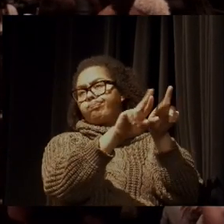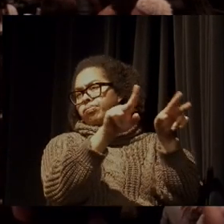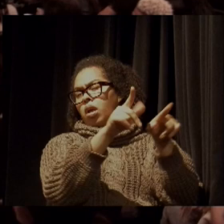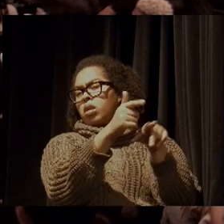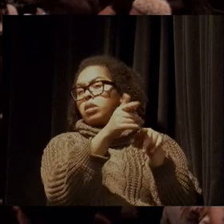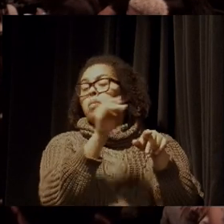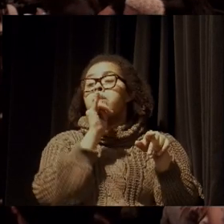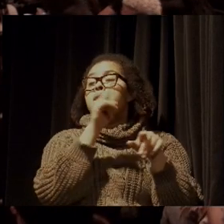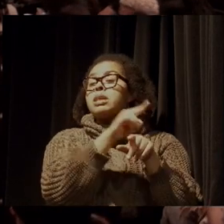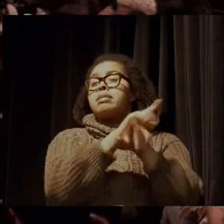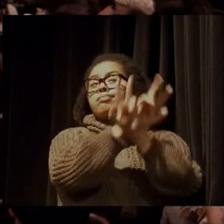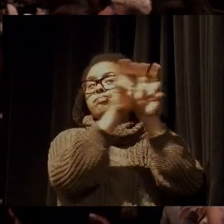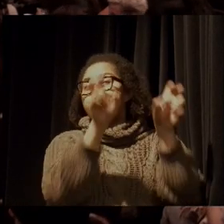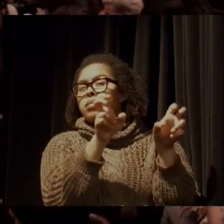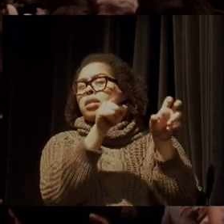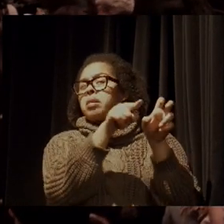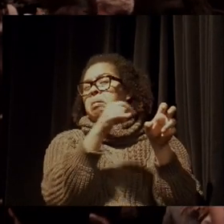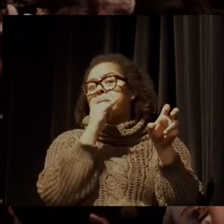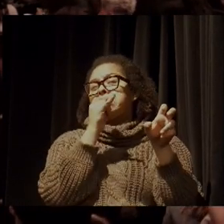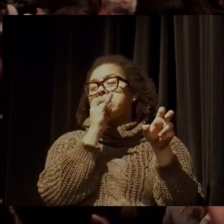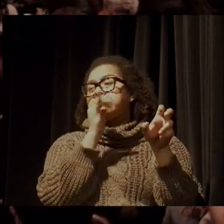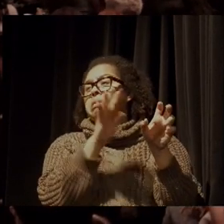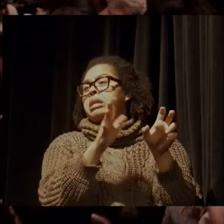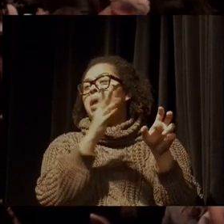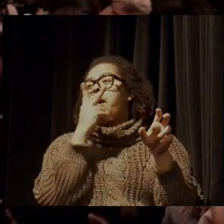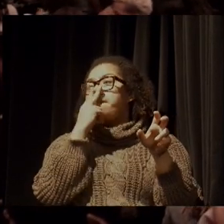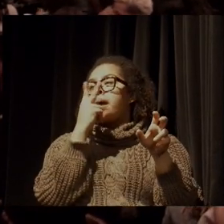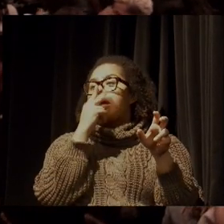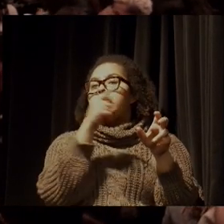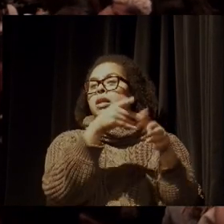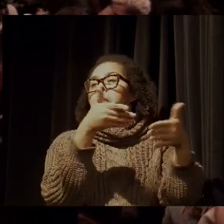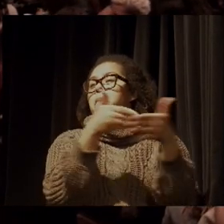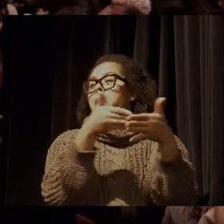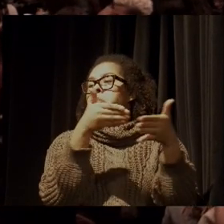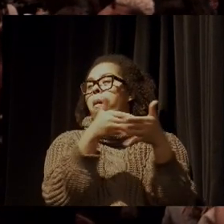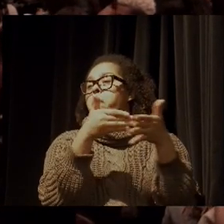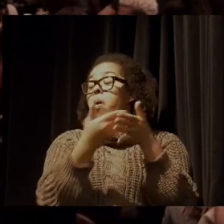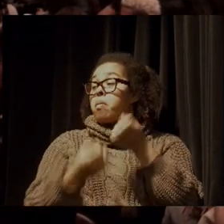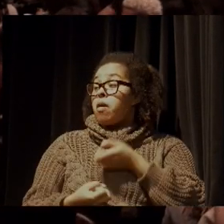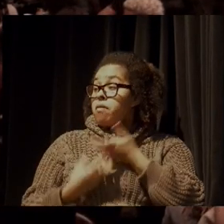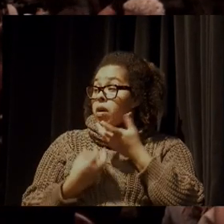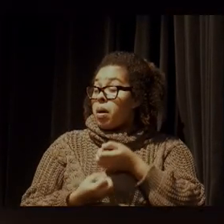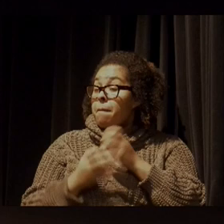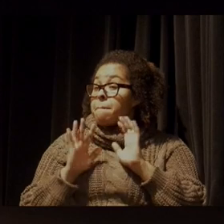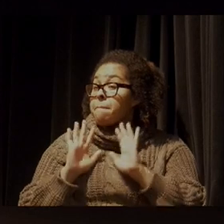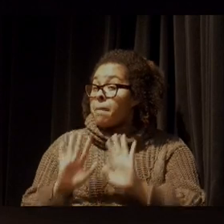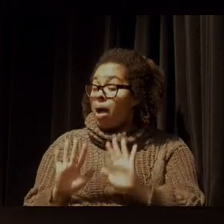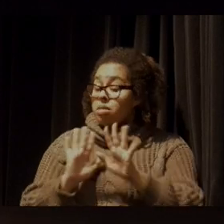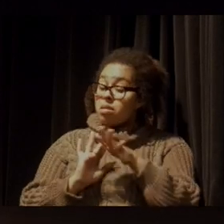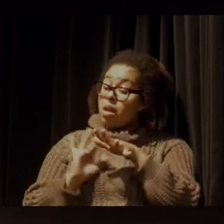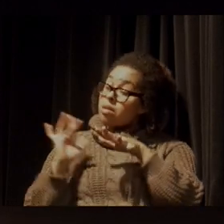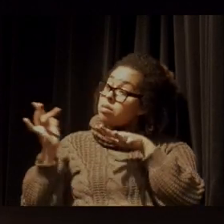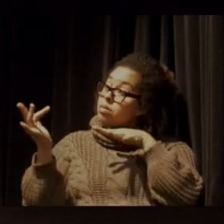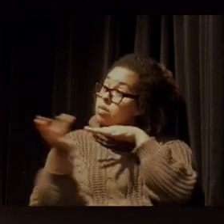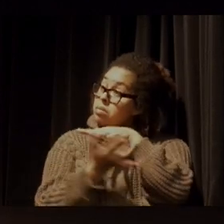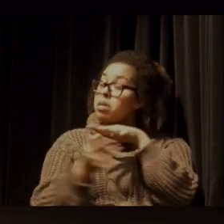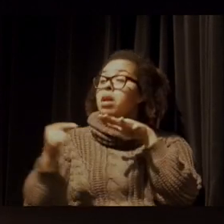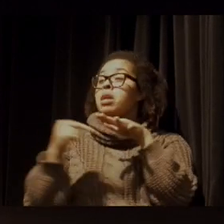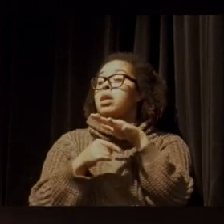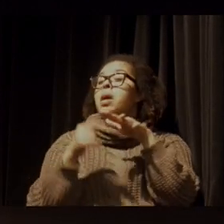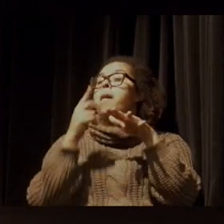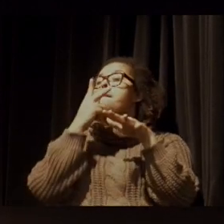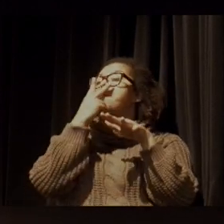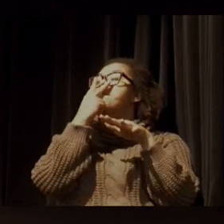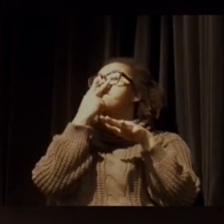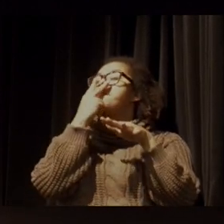temas, ela não reflete o acesso à informação. Mas as redes sociais, elas são termômetro